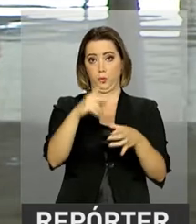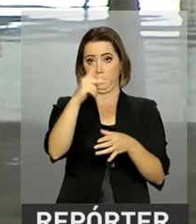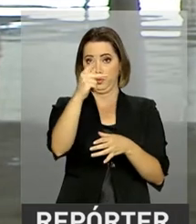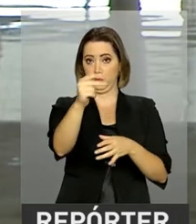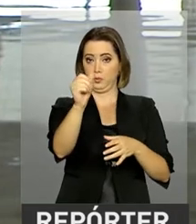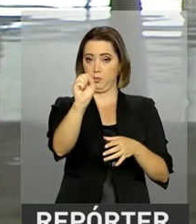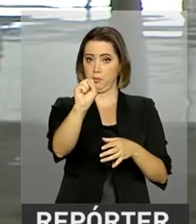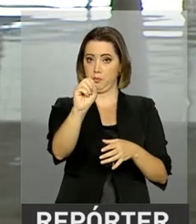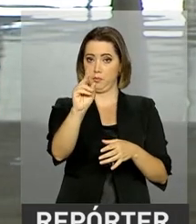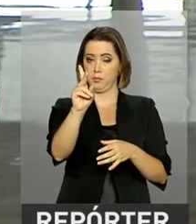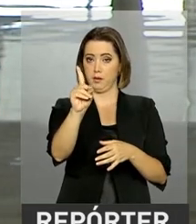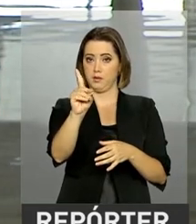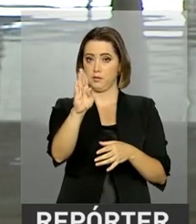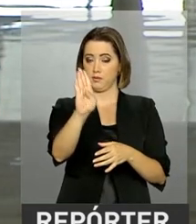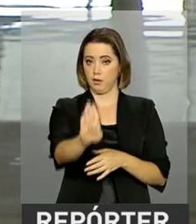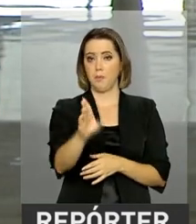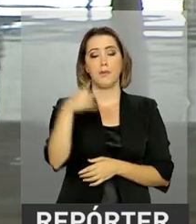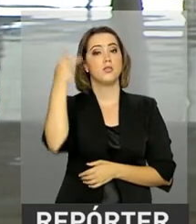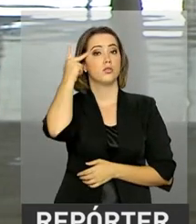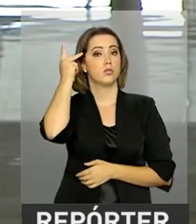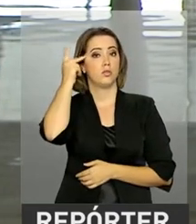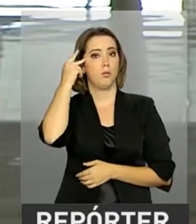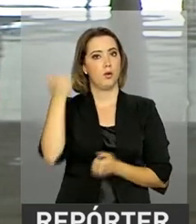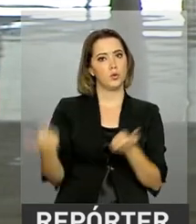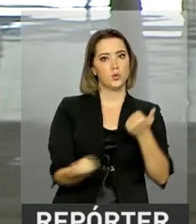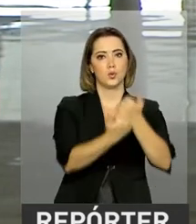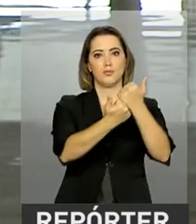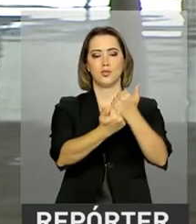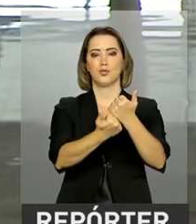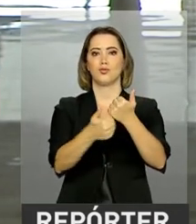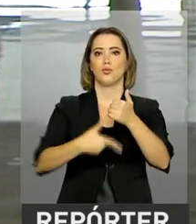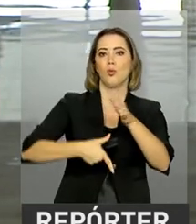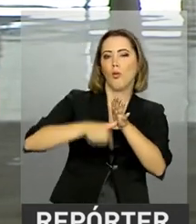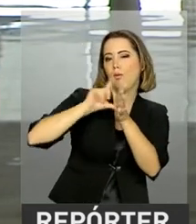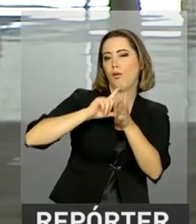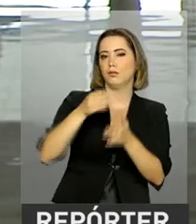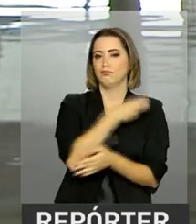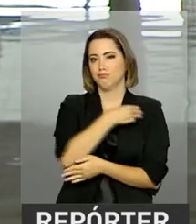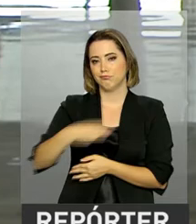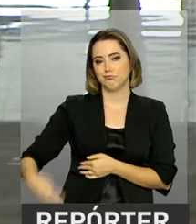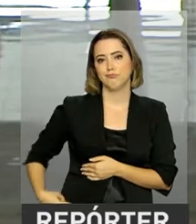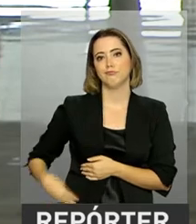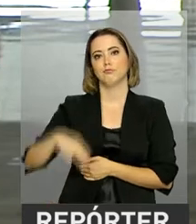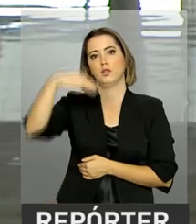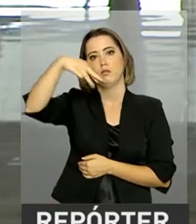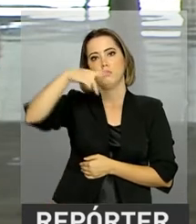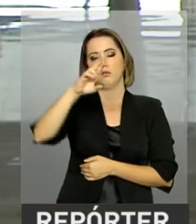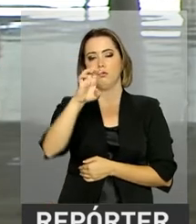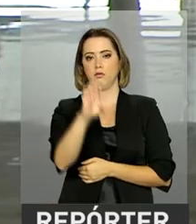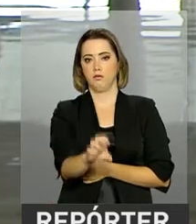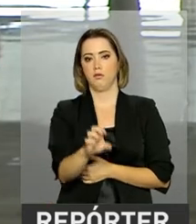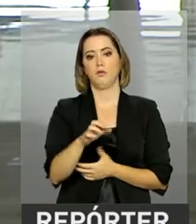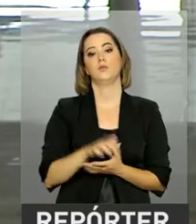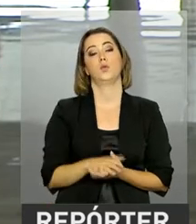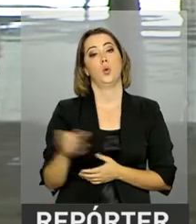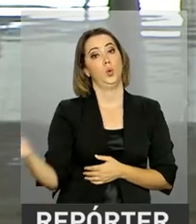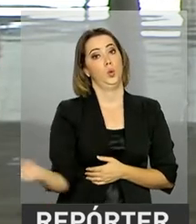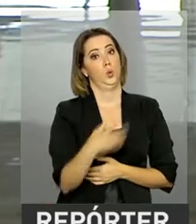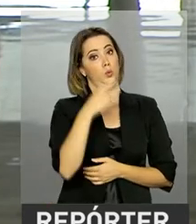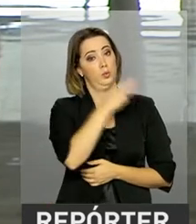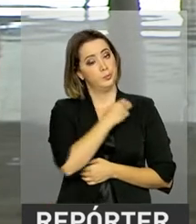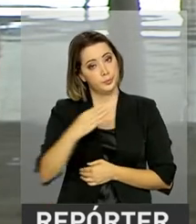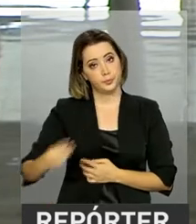assumir o lugar deixado por José Serra, que saiu do cargo na semana passada, alegando problemas de saúde. O novo